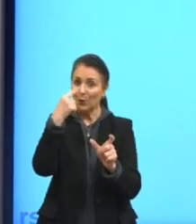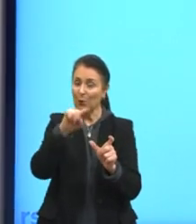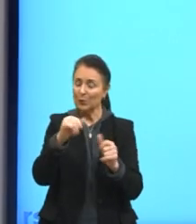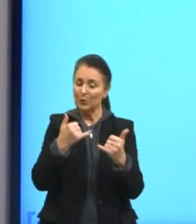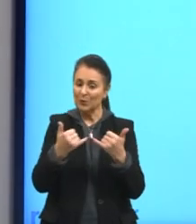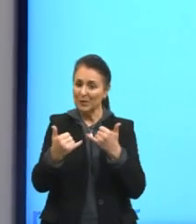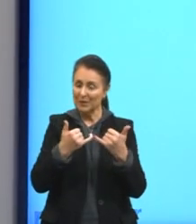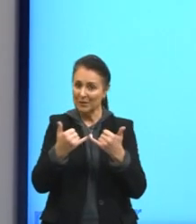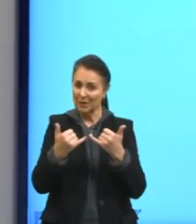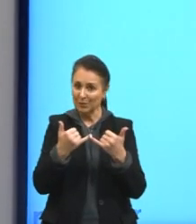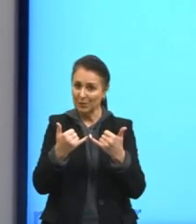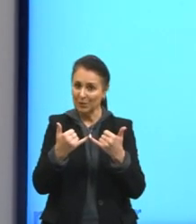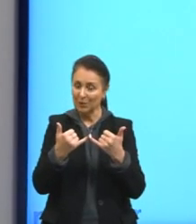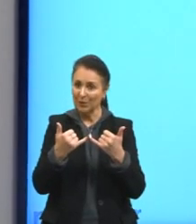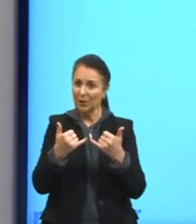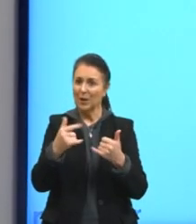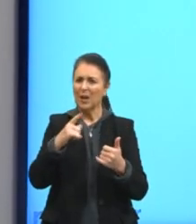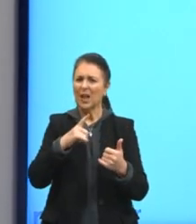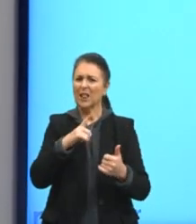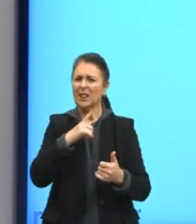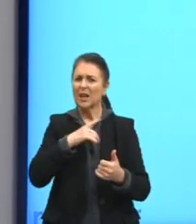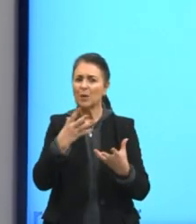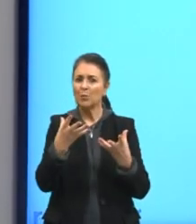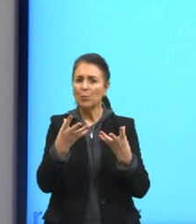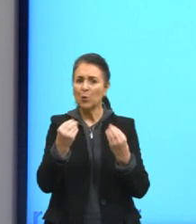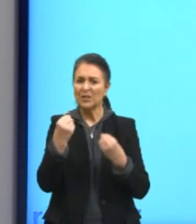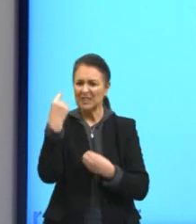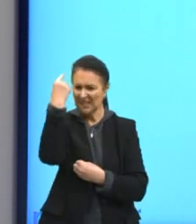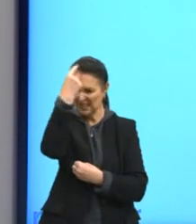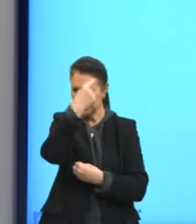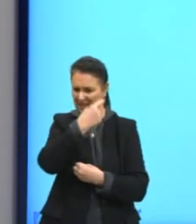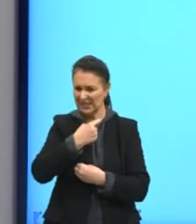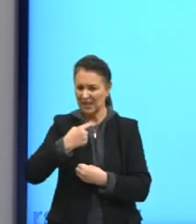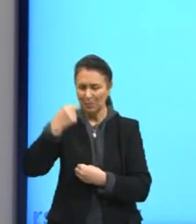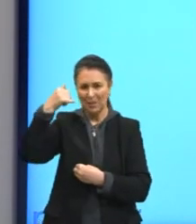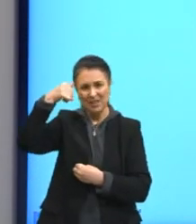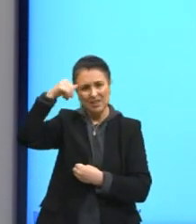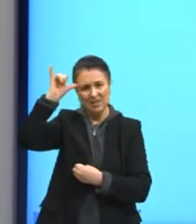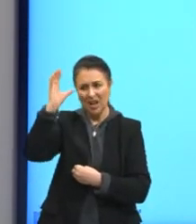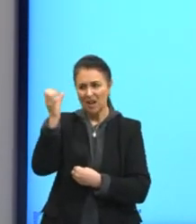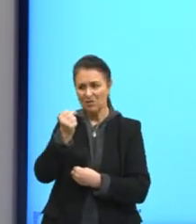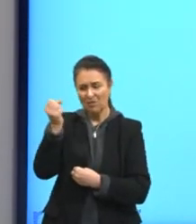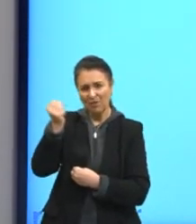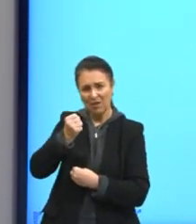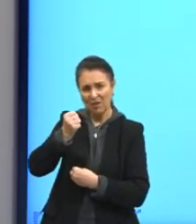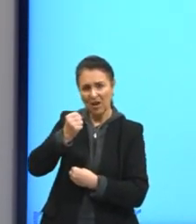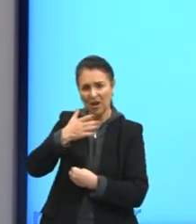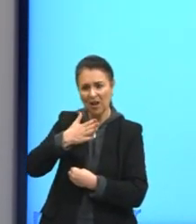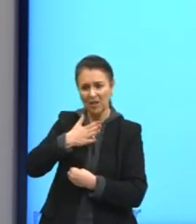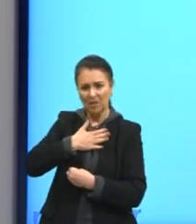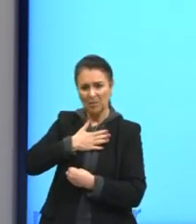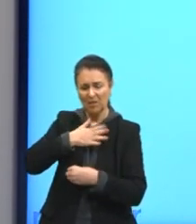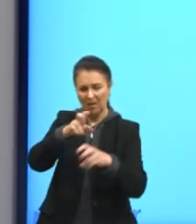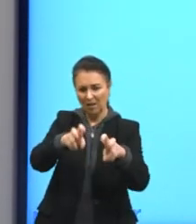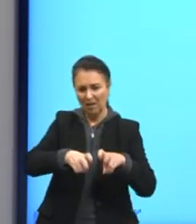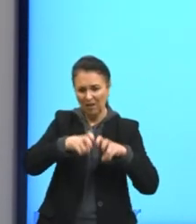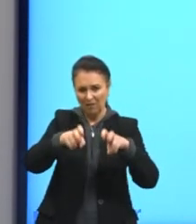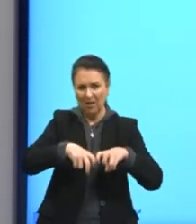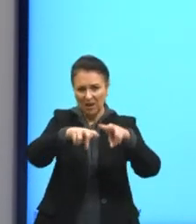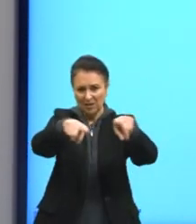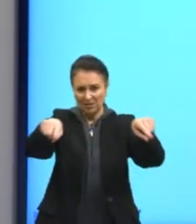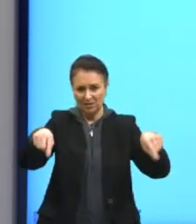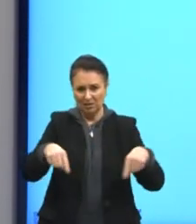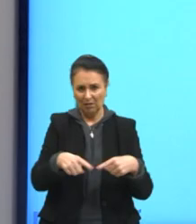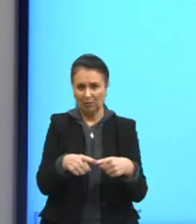exemplo. Tenho muitas cabeças de vaca na minha fazenda. A pessoa não tem um monte de